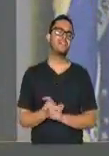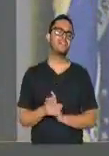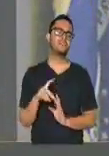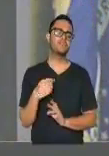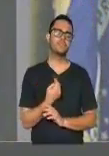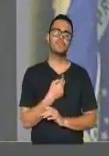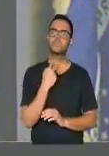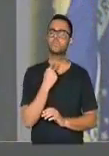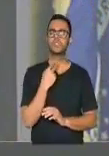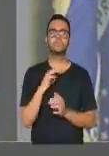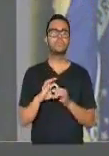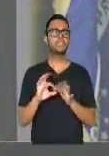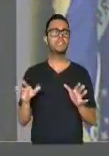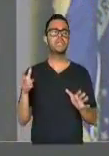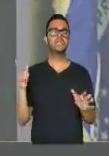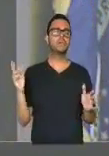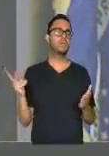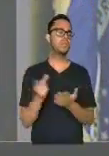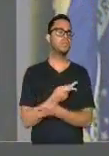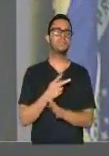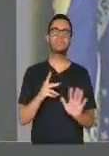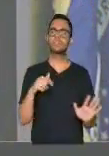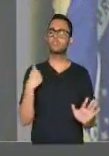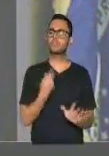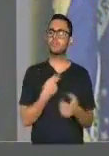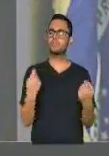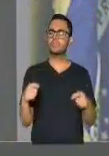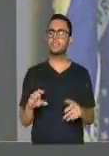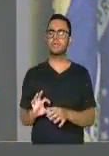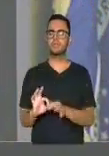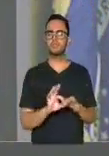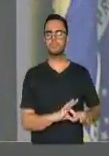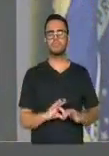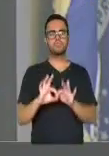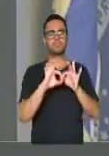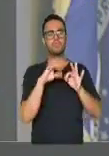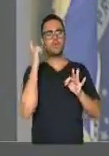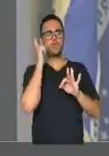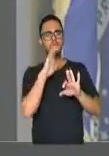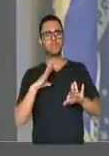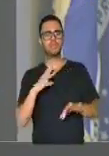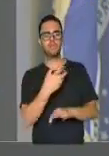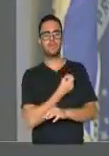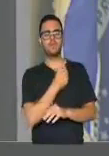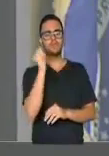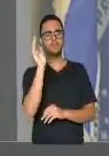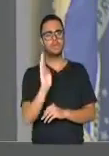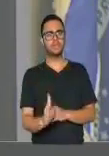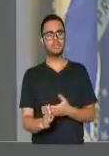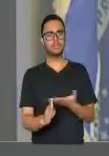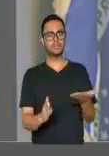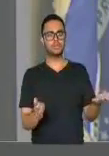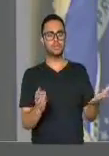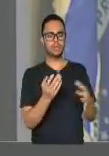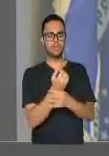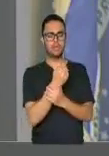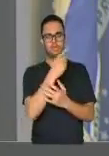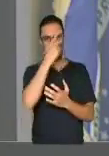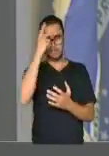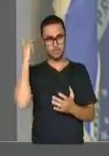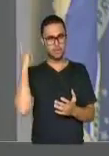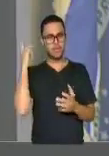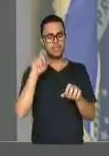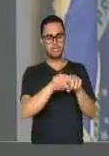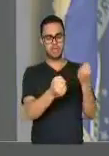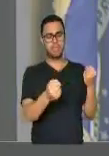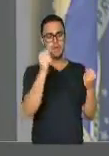Nós não podemos deixar que isso aconteça. Nós temos que nos unir para salvar o Brasil da mão desses que quebraram o